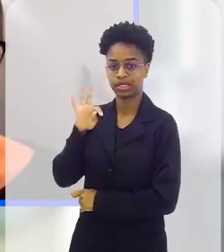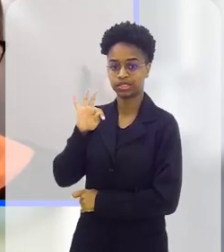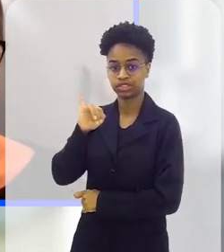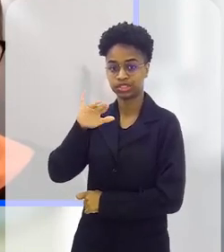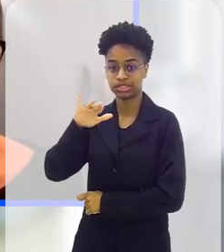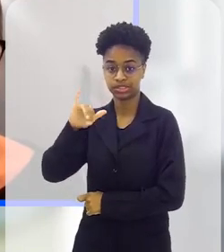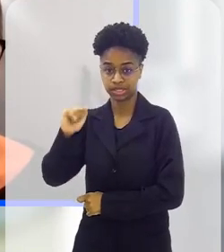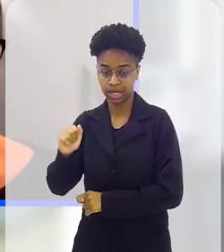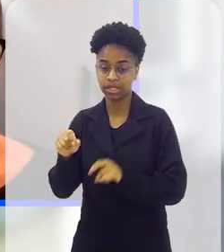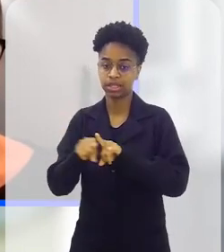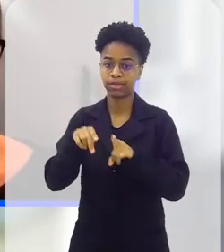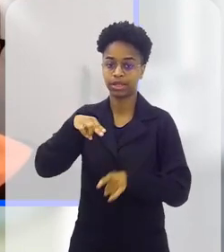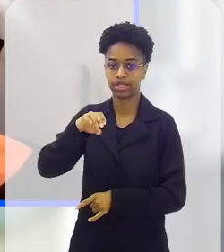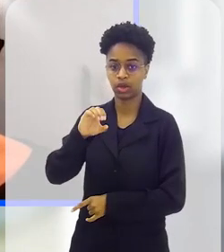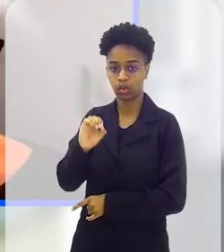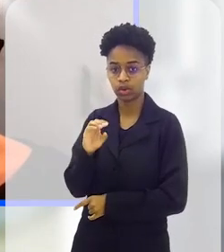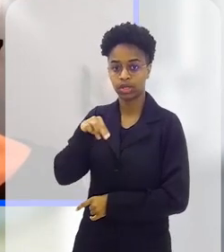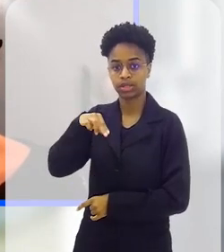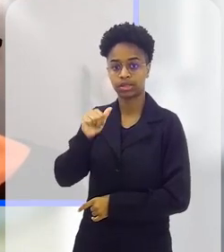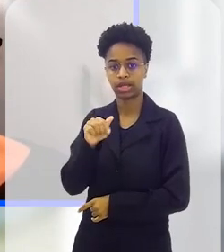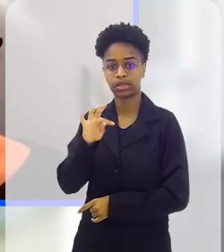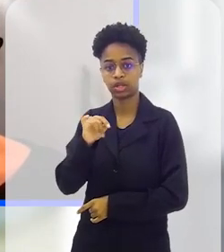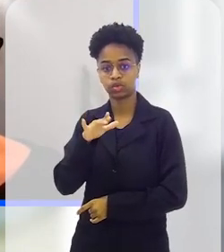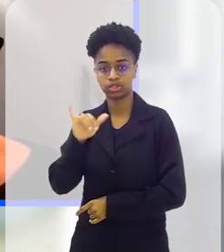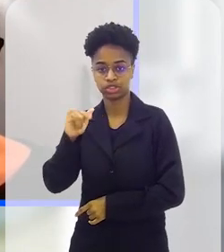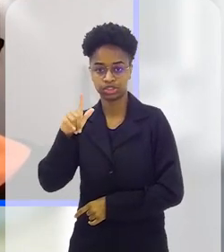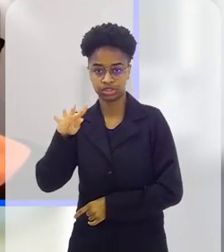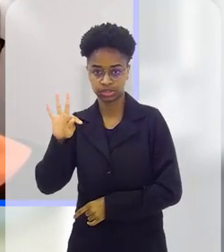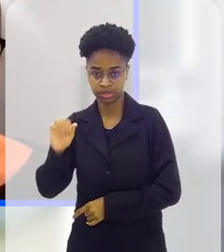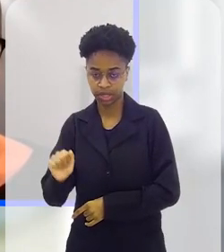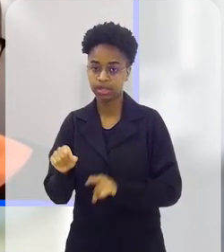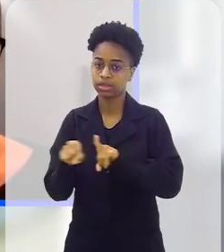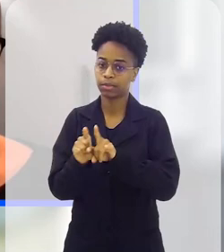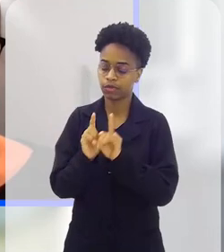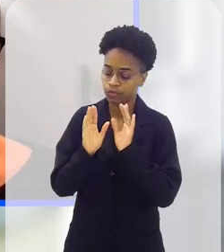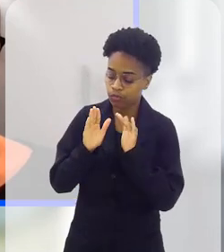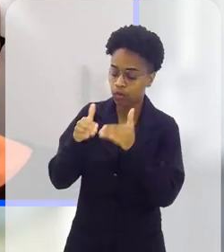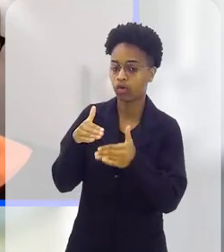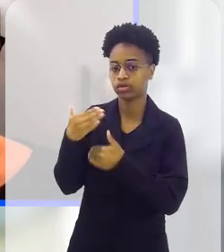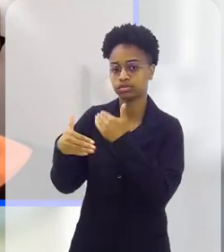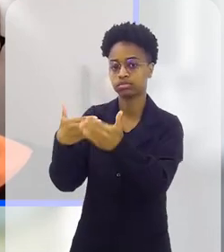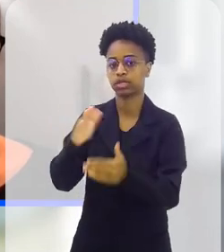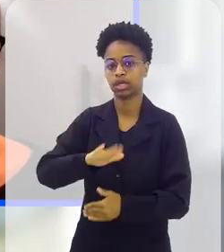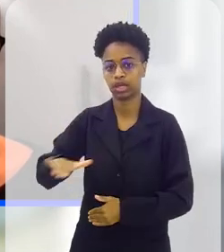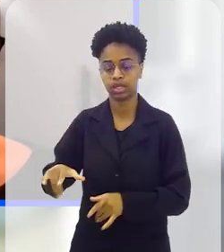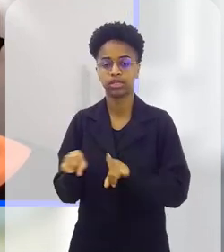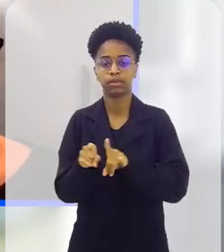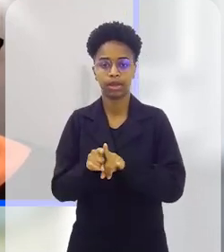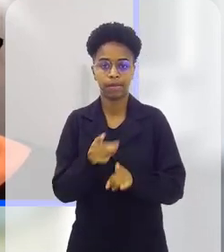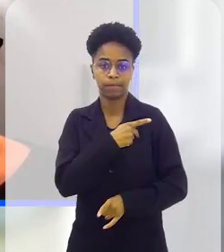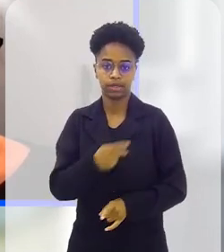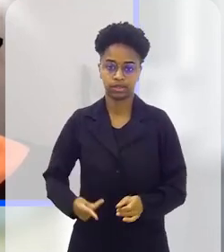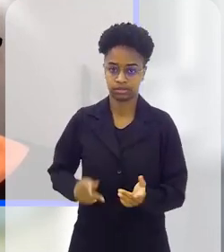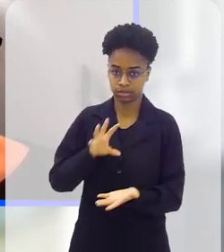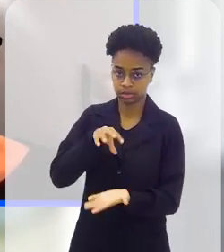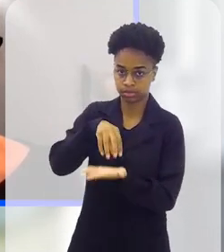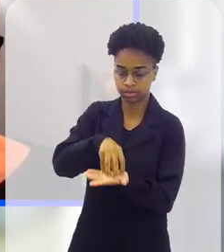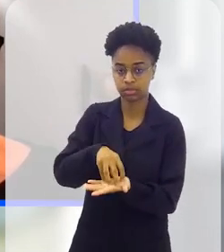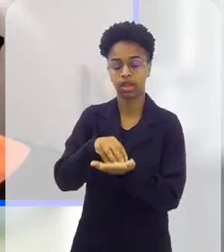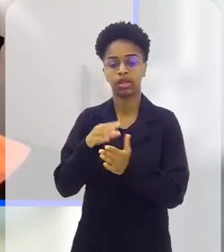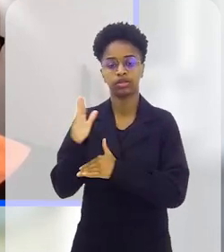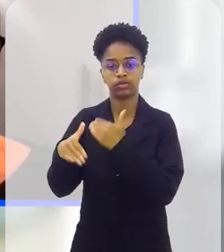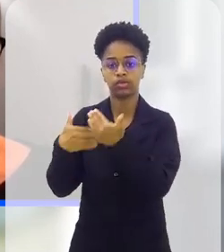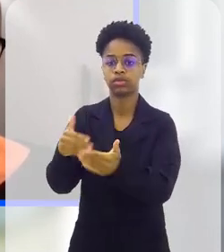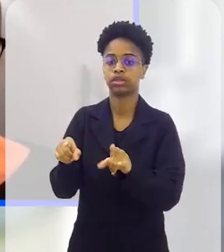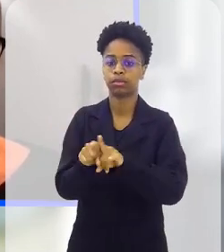Vilela, neonatologista especializada em desenvolvimento infantil. Ela é presidente do Departamento de Desenvolvimento e Reabilitação da